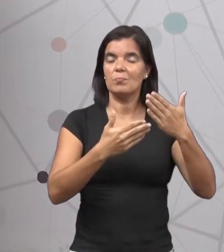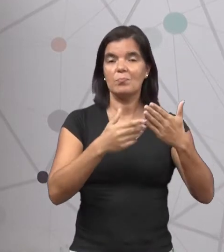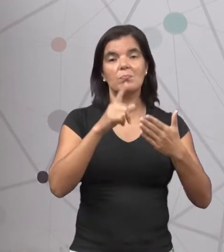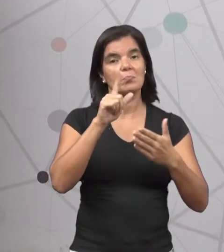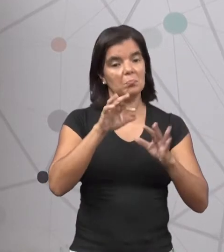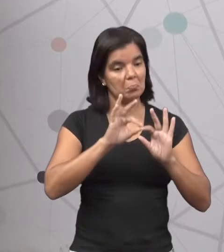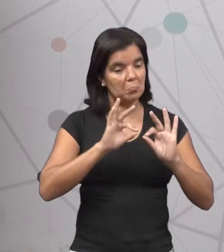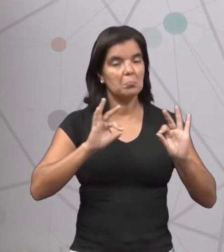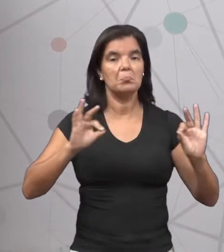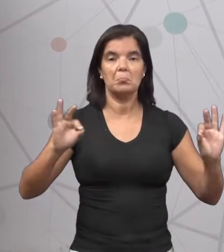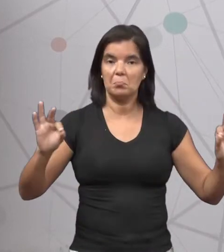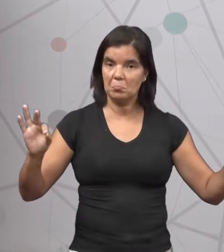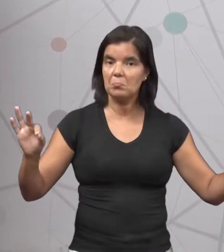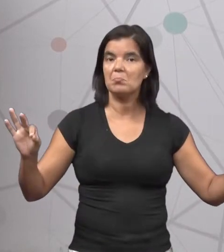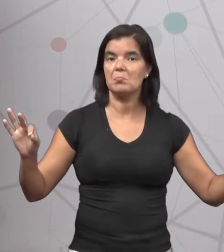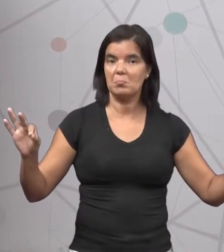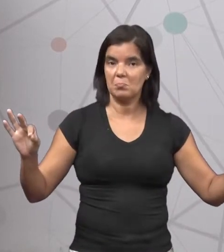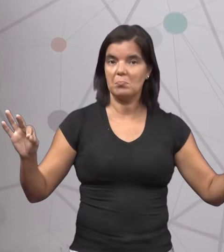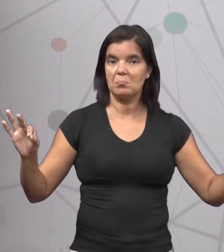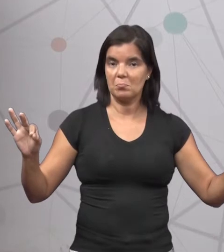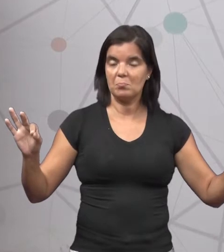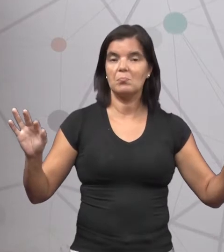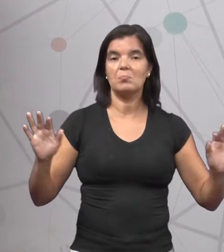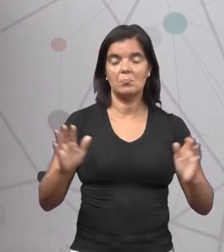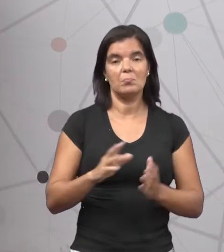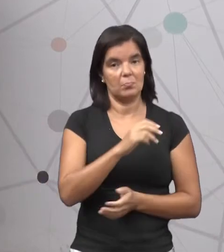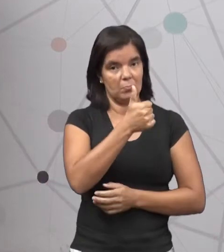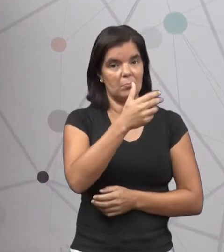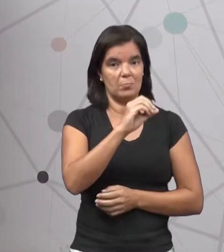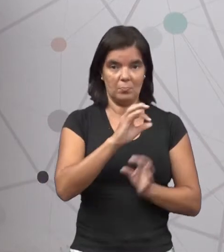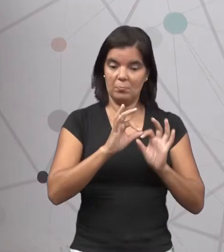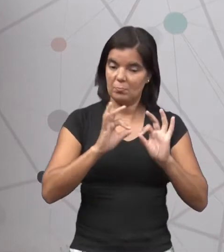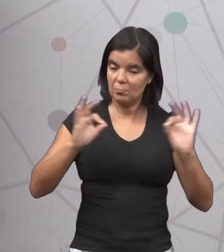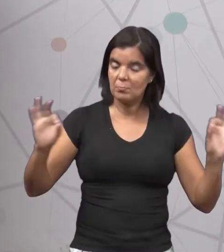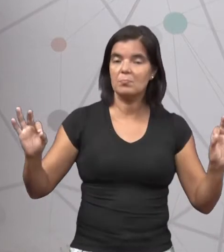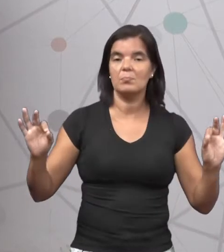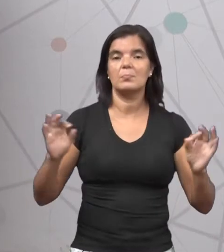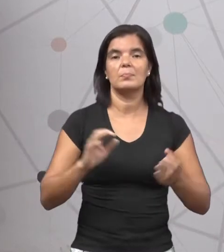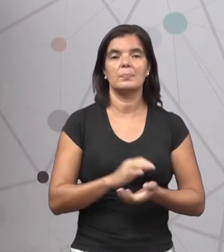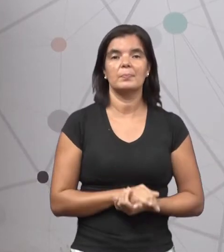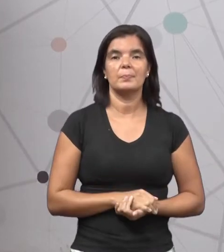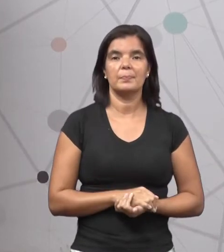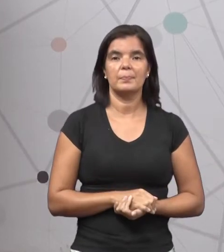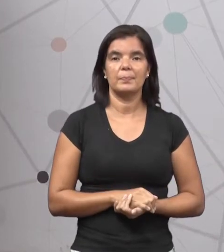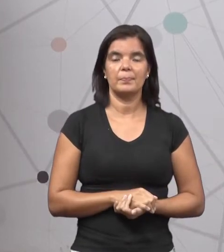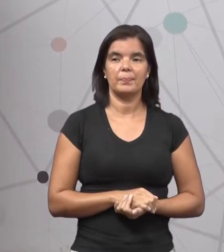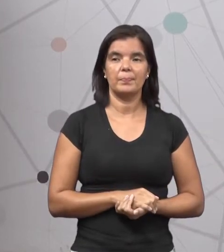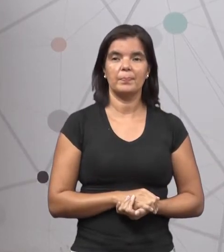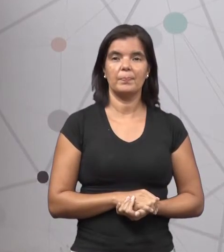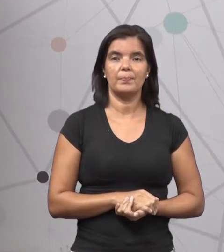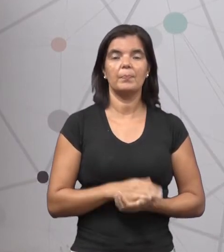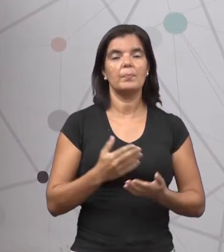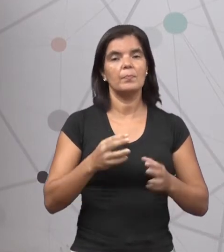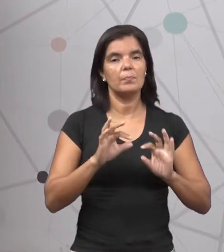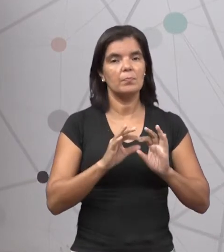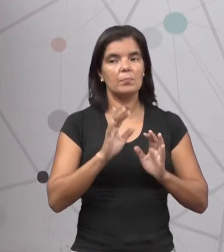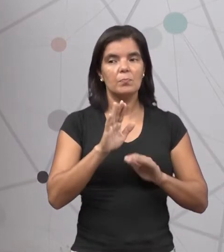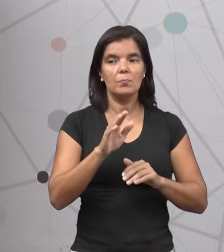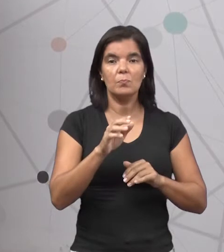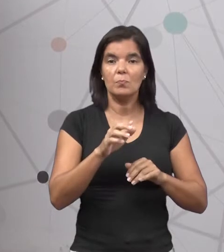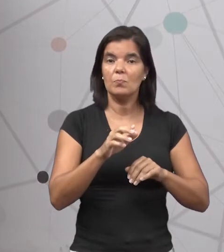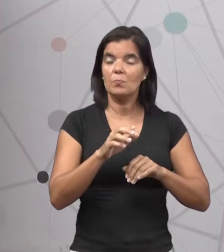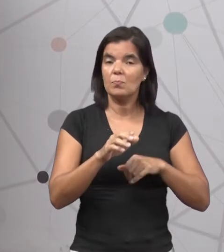percurso bem grande Dez metros é um tamanho bem grande Não é mesmo? E ele foi medindo